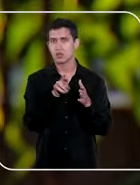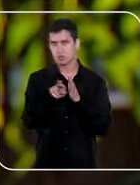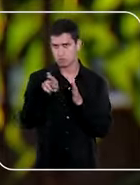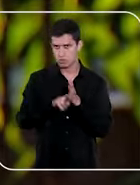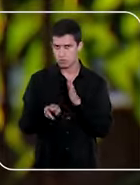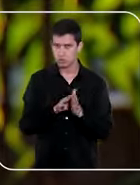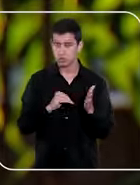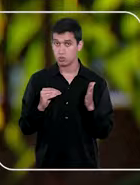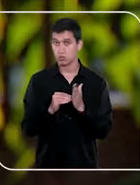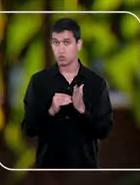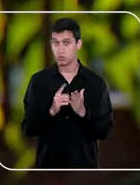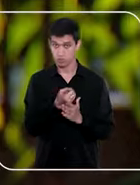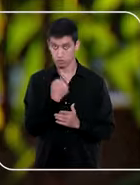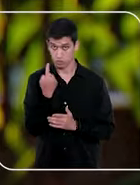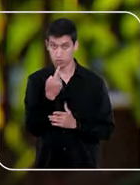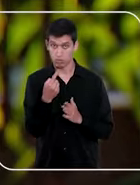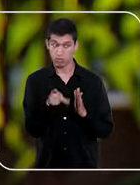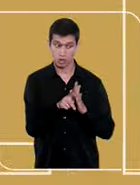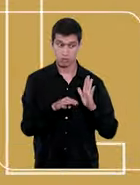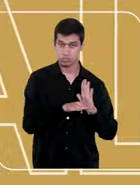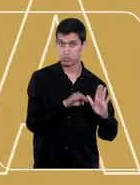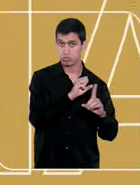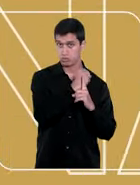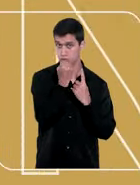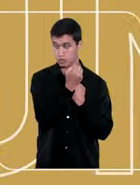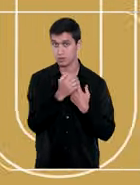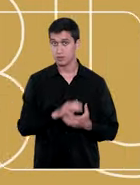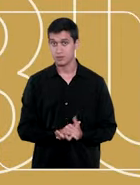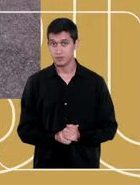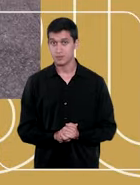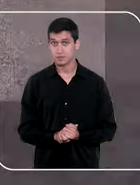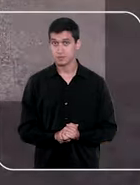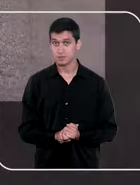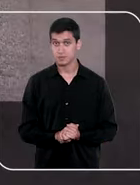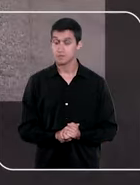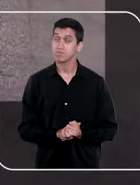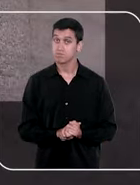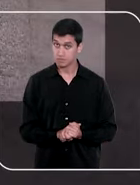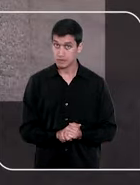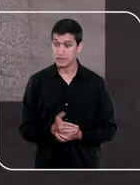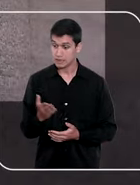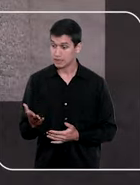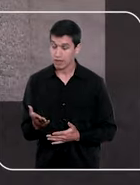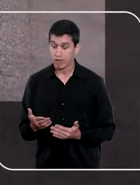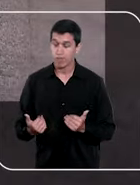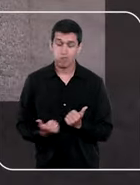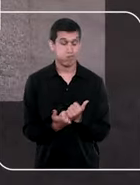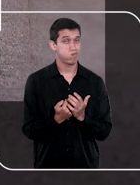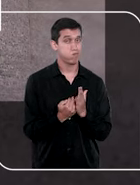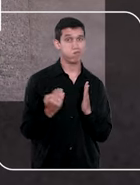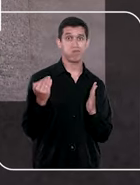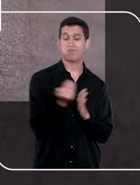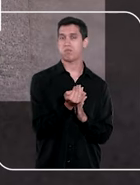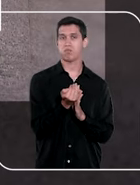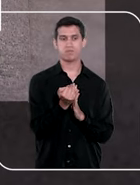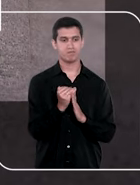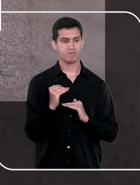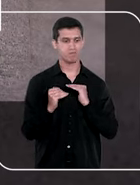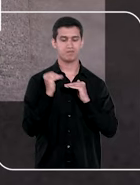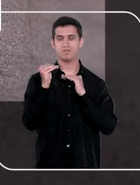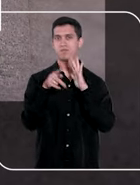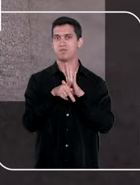resultados. No nosso caso, para a sociedade. A premiação impulsionou uma virada de chave no